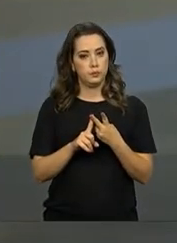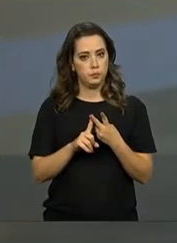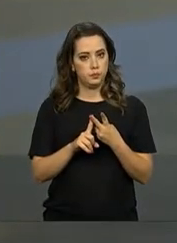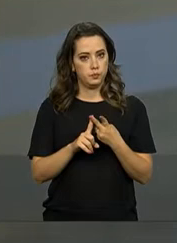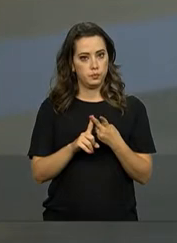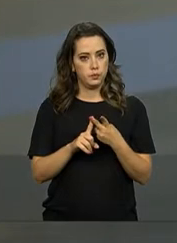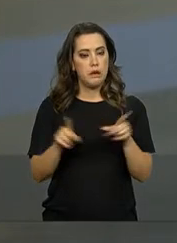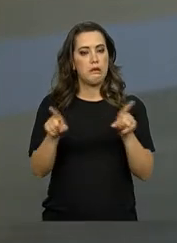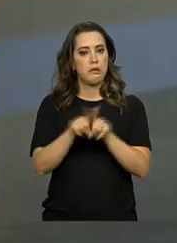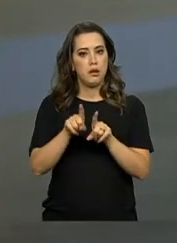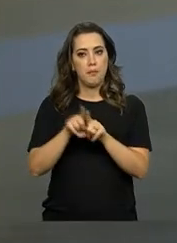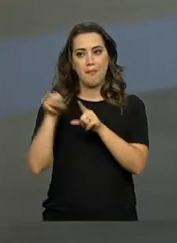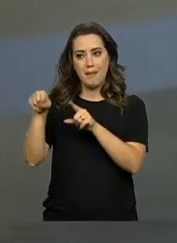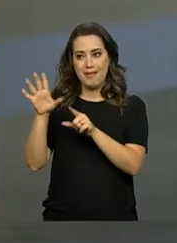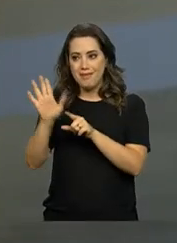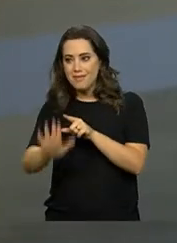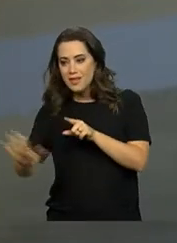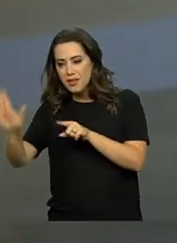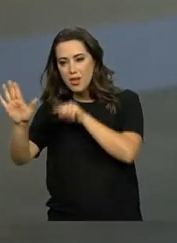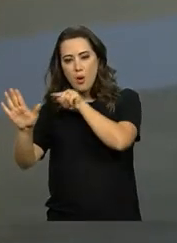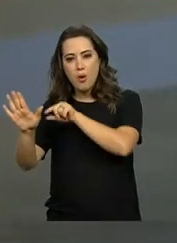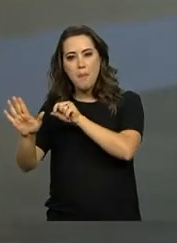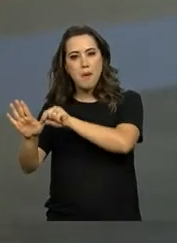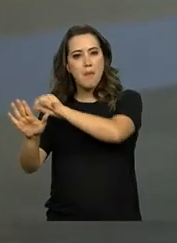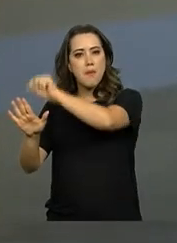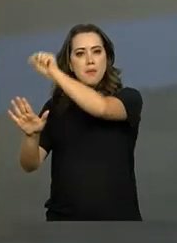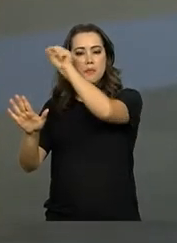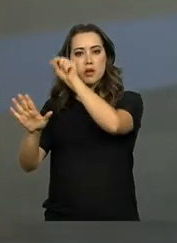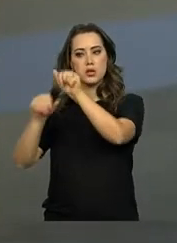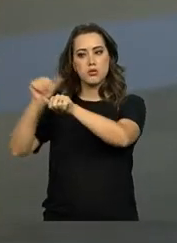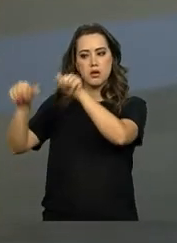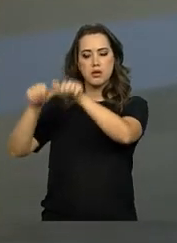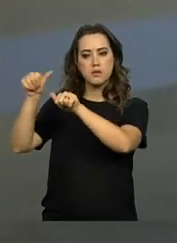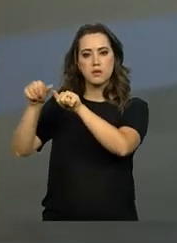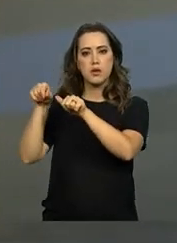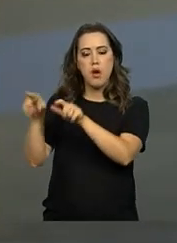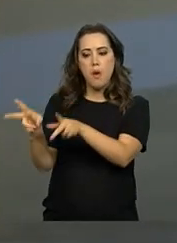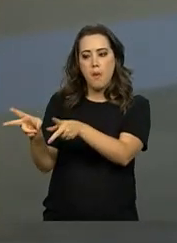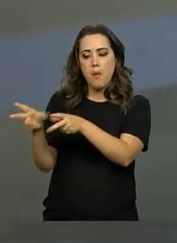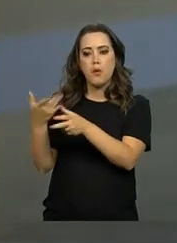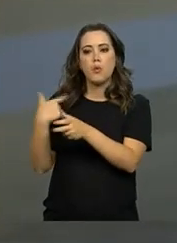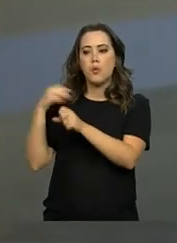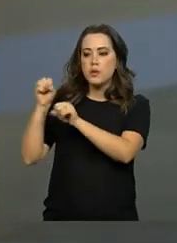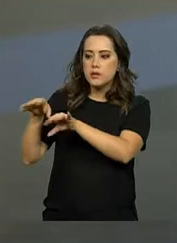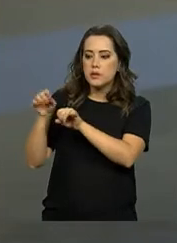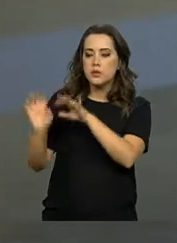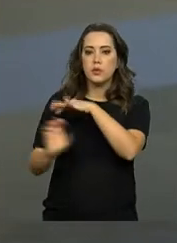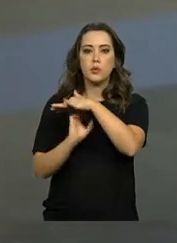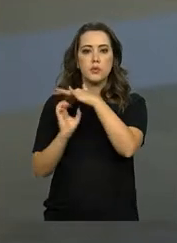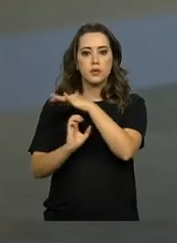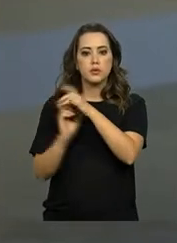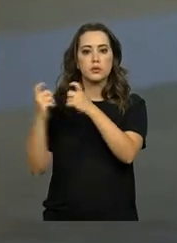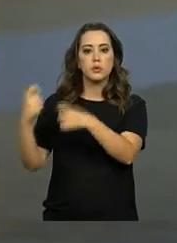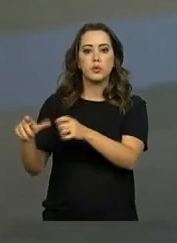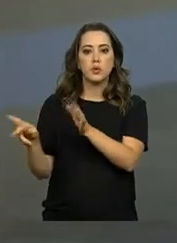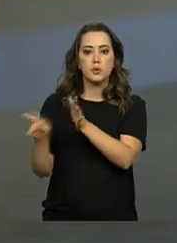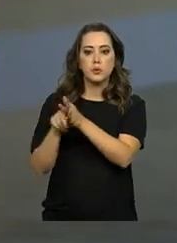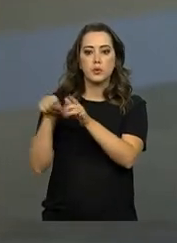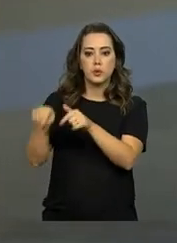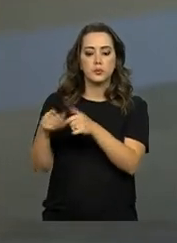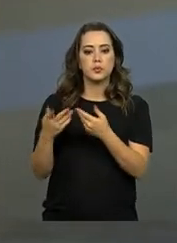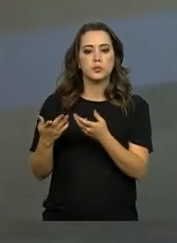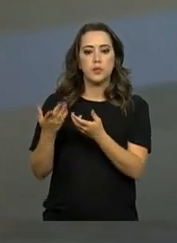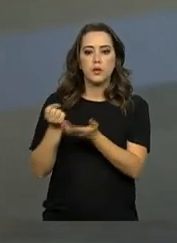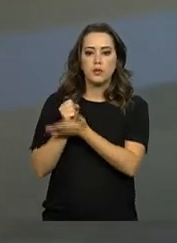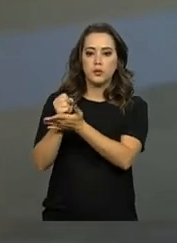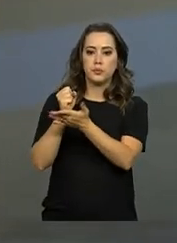faz nesses estados e cidades que os imigrantes estão indo, uma sensibilização com o empresário e com o comércio local. Além de